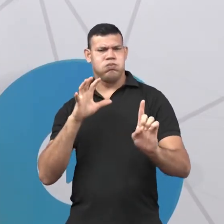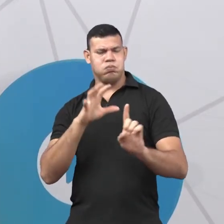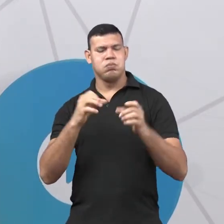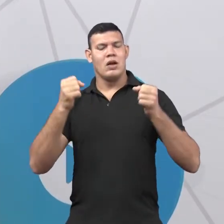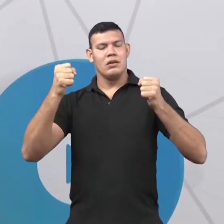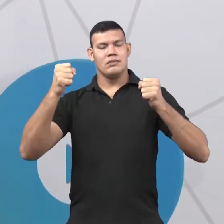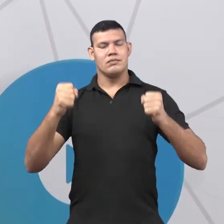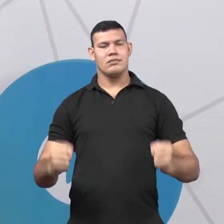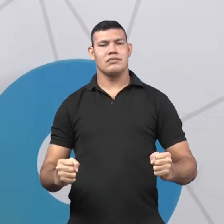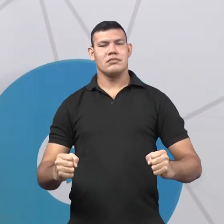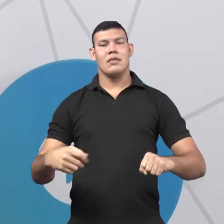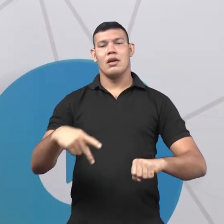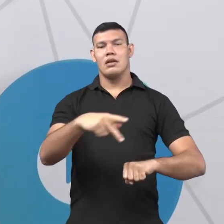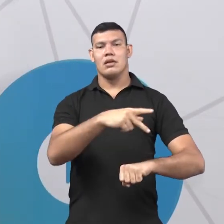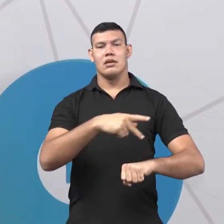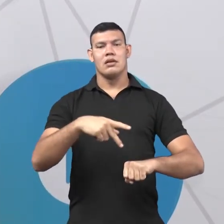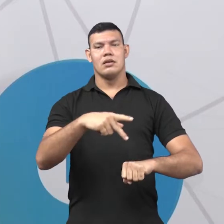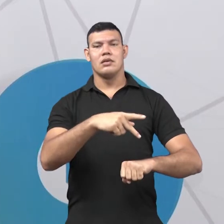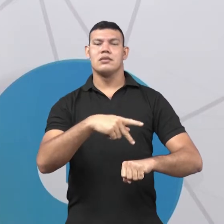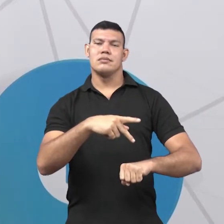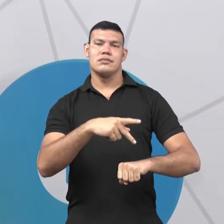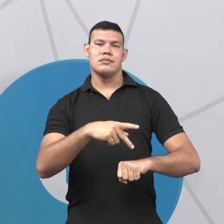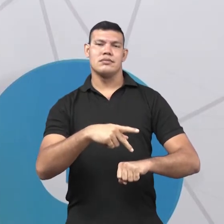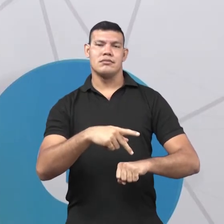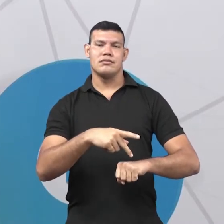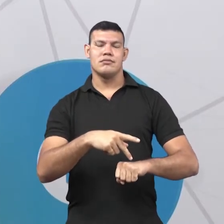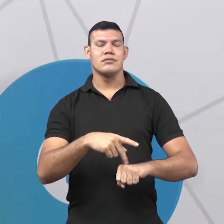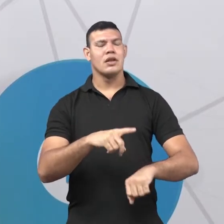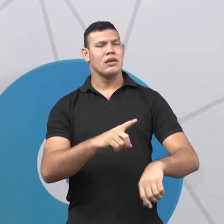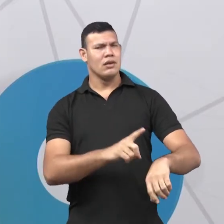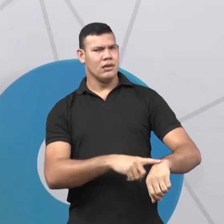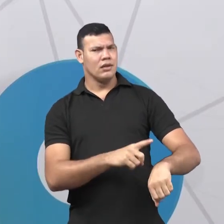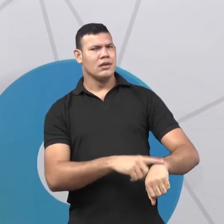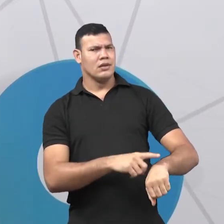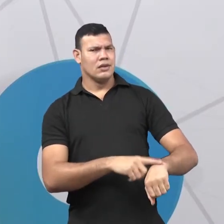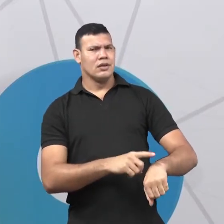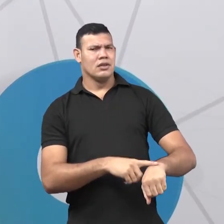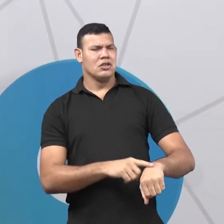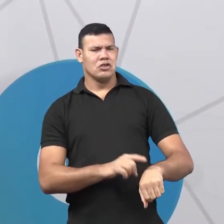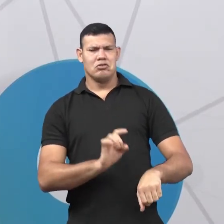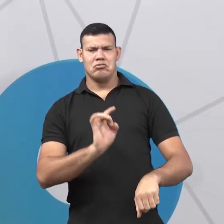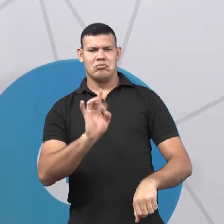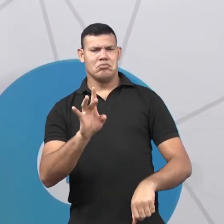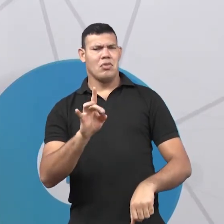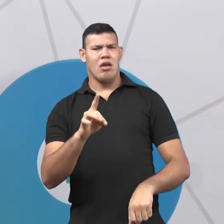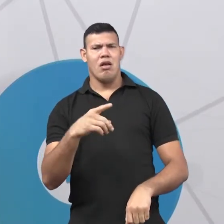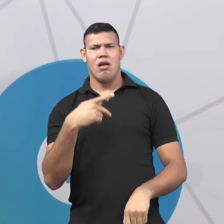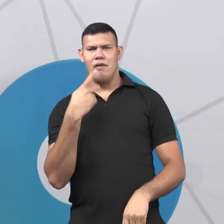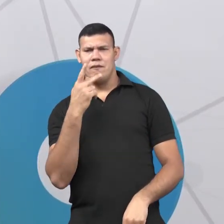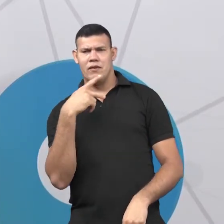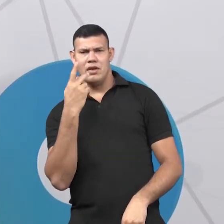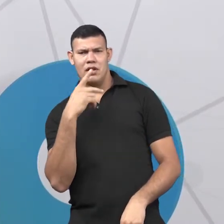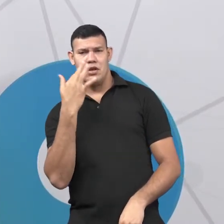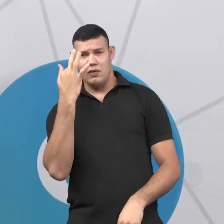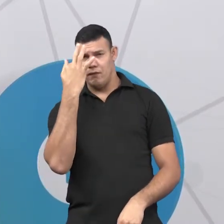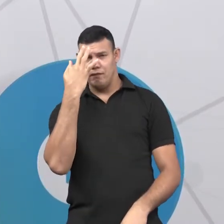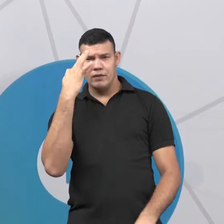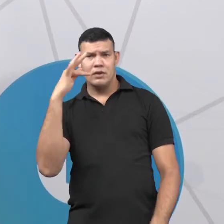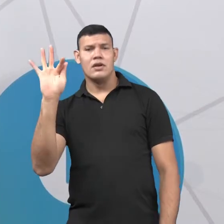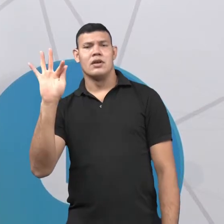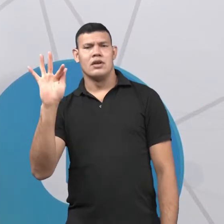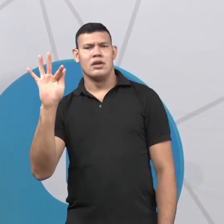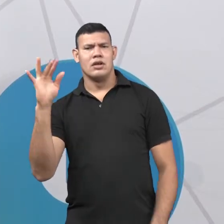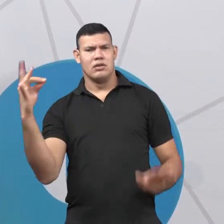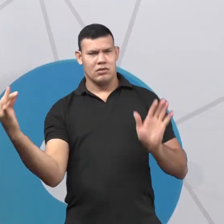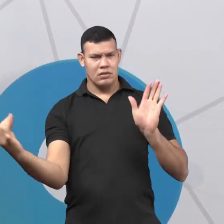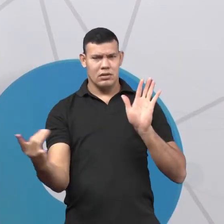o país. E o que ele disse? Ele disse que, a partir daquele momento, iriam se falar apenas francês. O francês seria a língua oficial